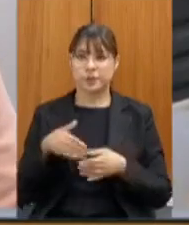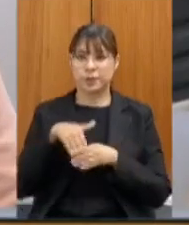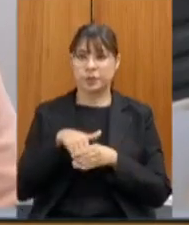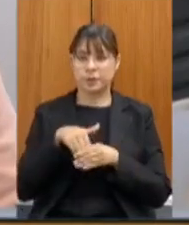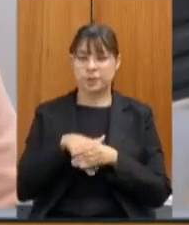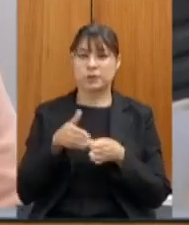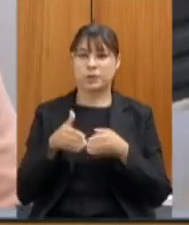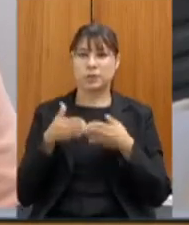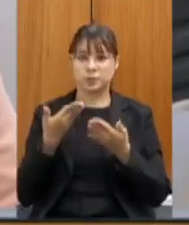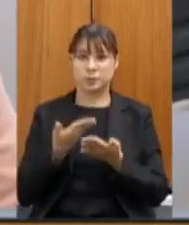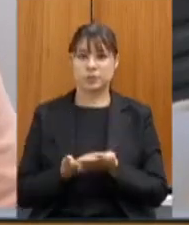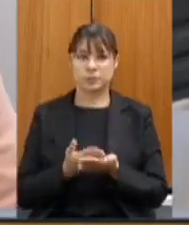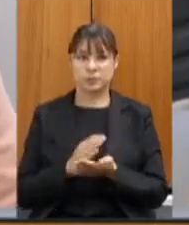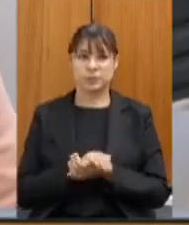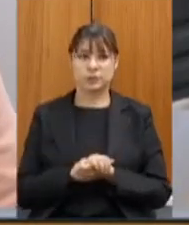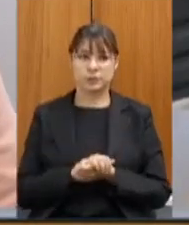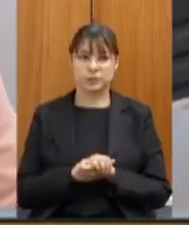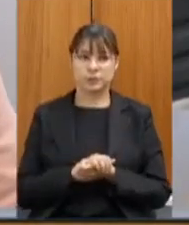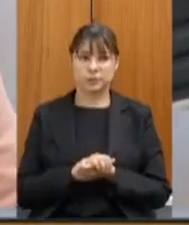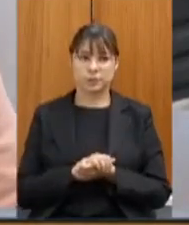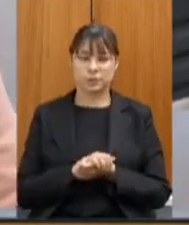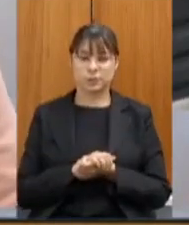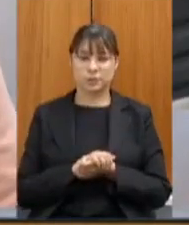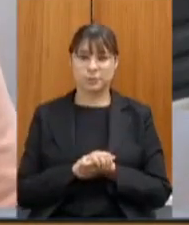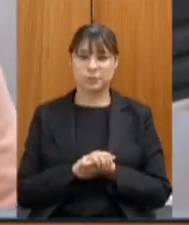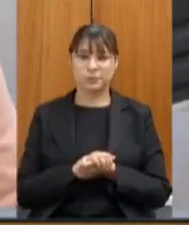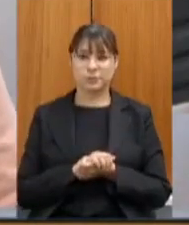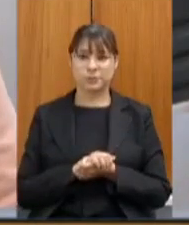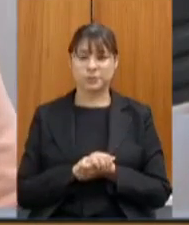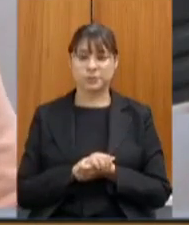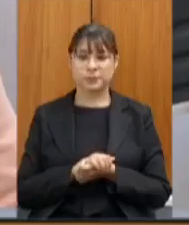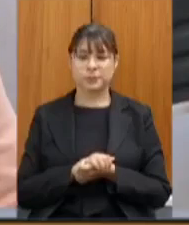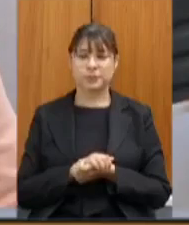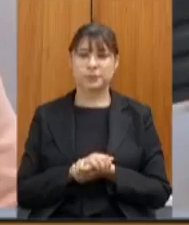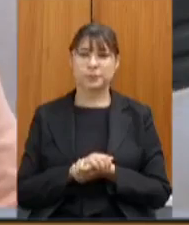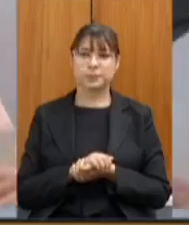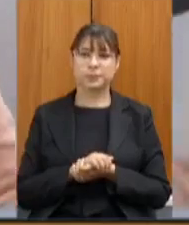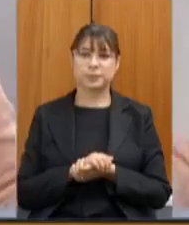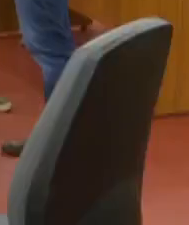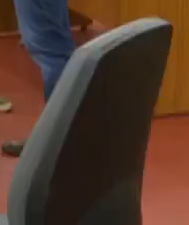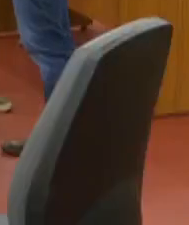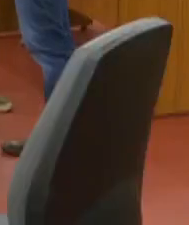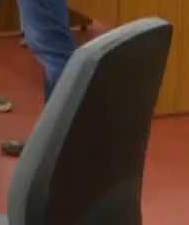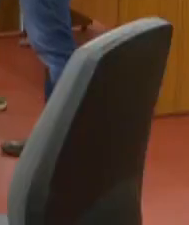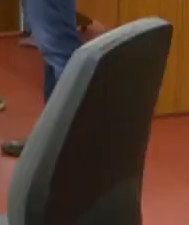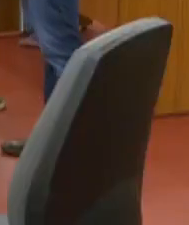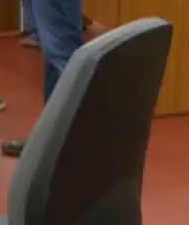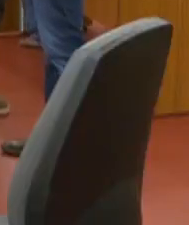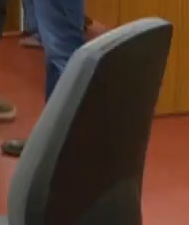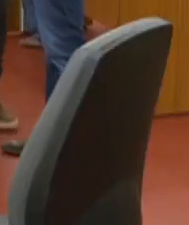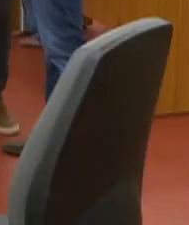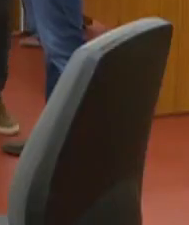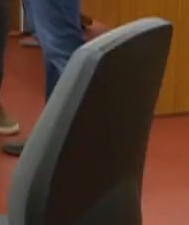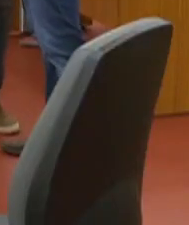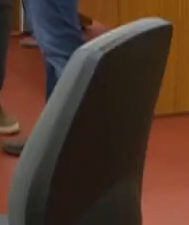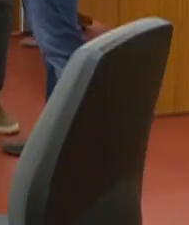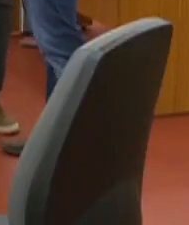as proposições apresentadas no decorrer da reunião relativo ao tema debatido o primeiro